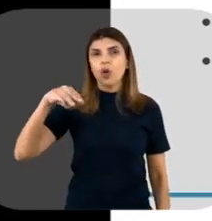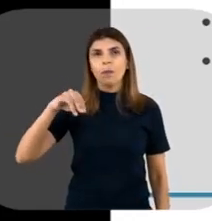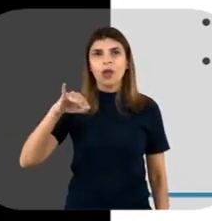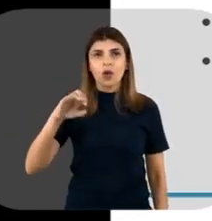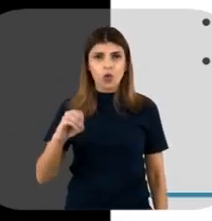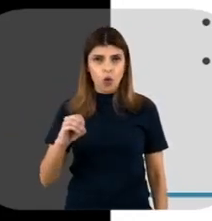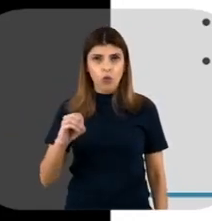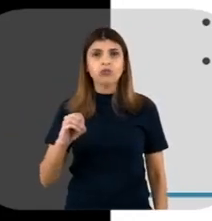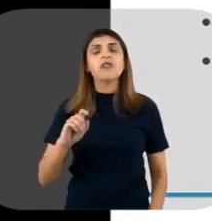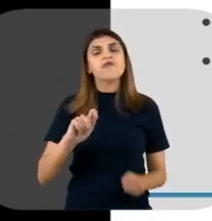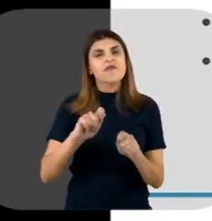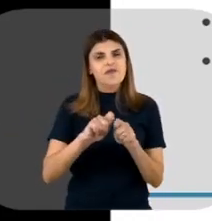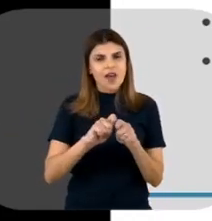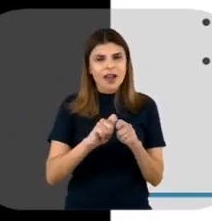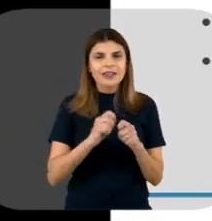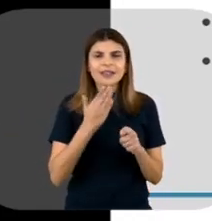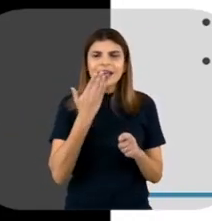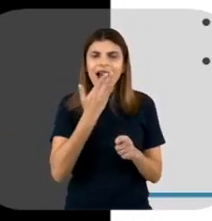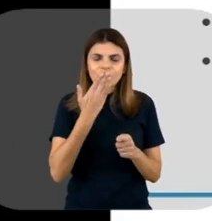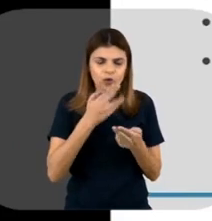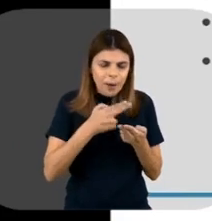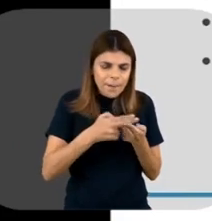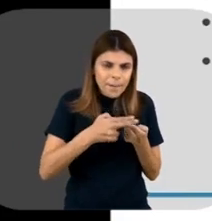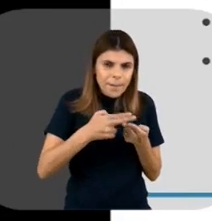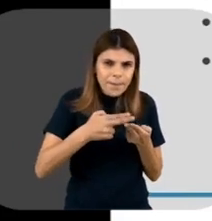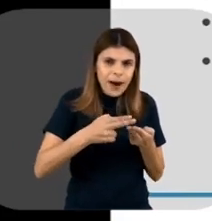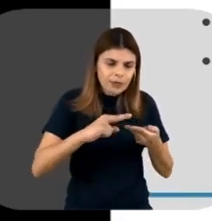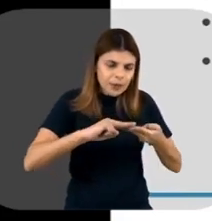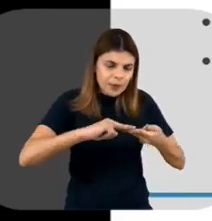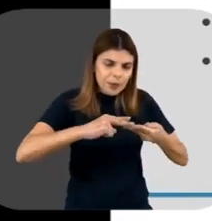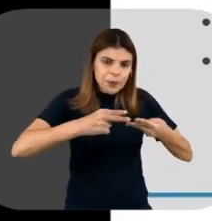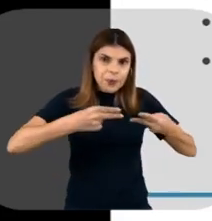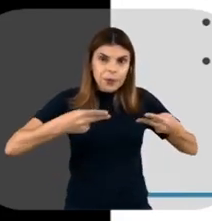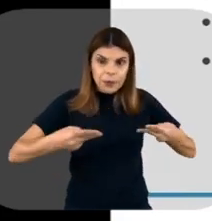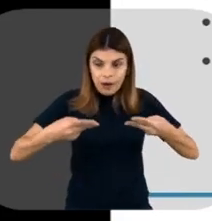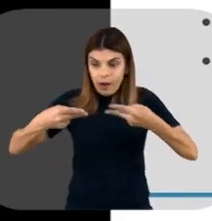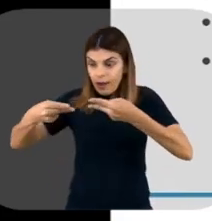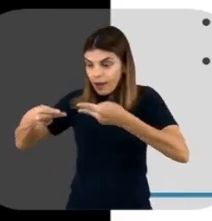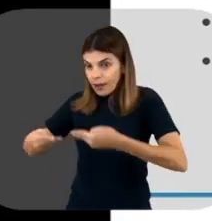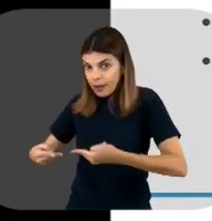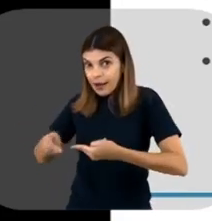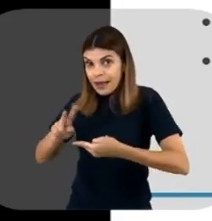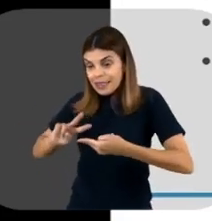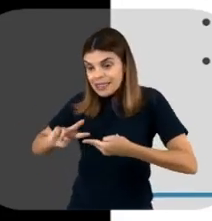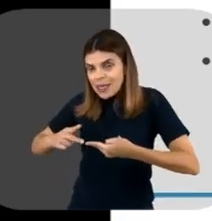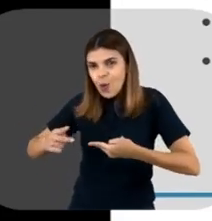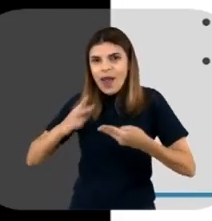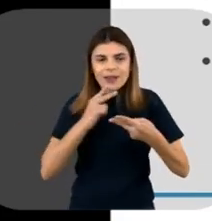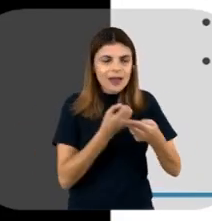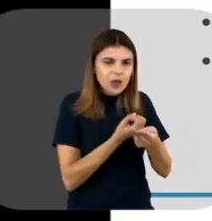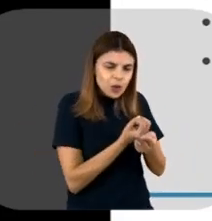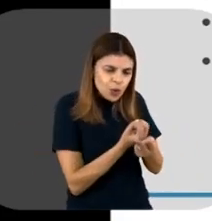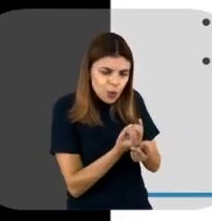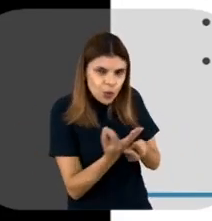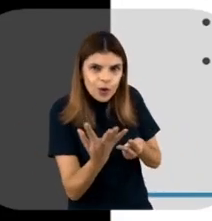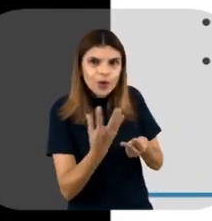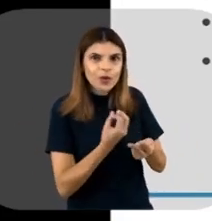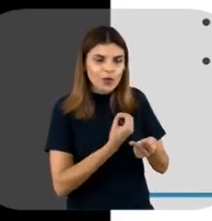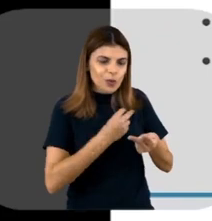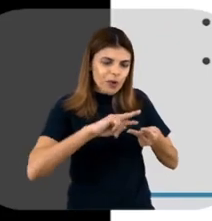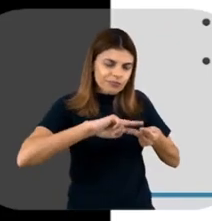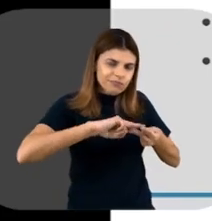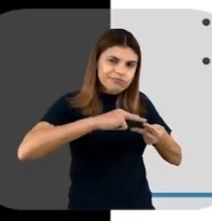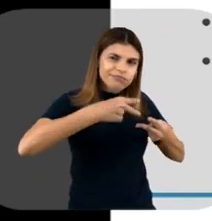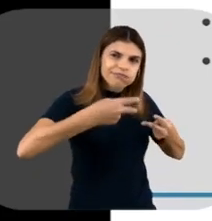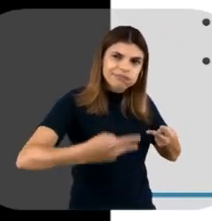tá? Que vai ser digerido com enzimas de restrição para você pegar exatamente aquela sequência de interesse, né? O